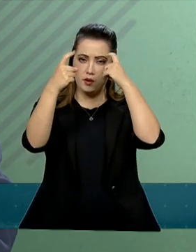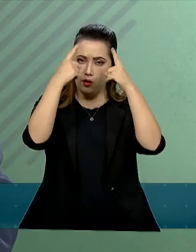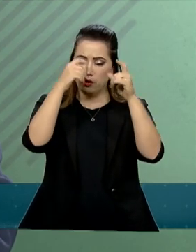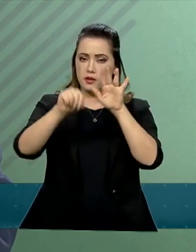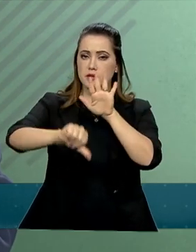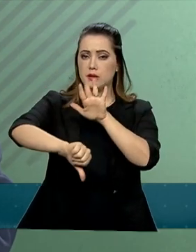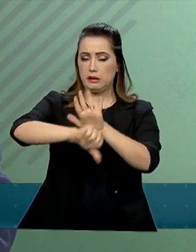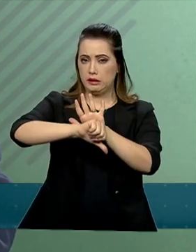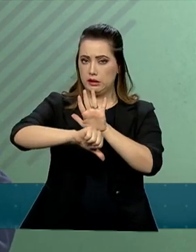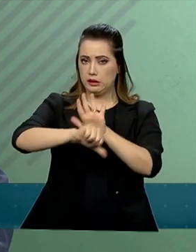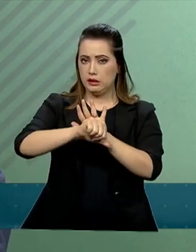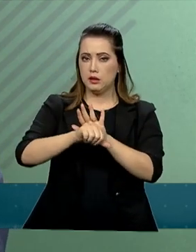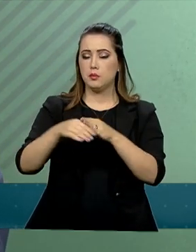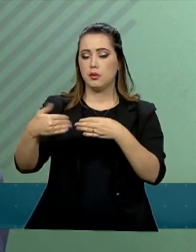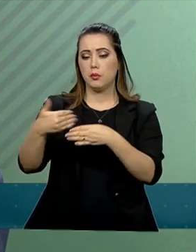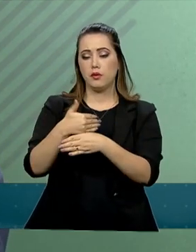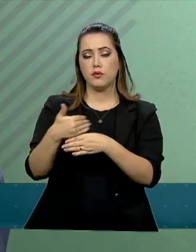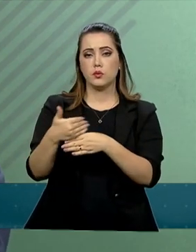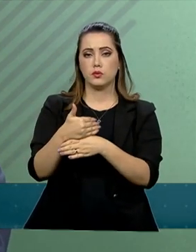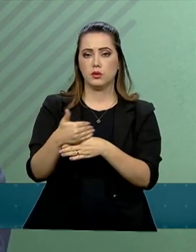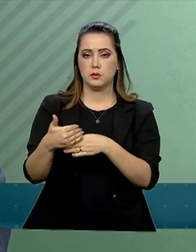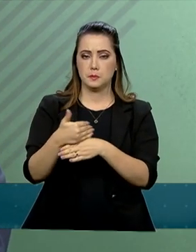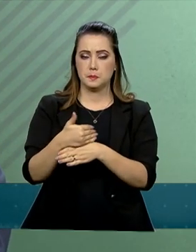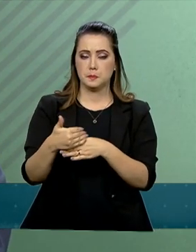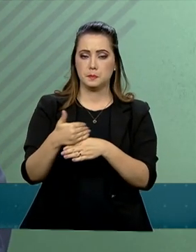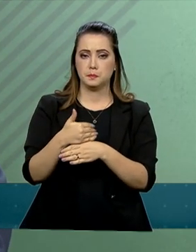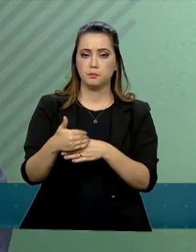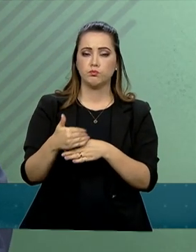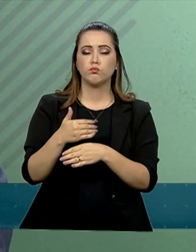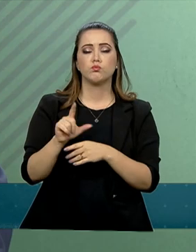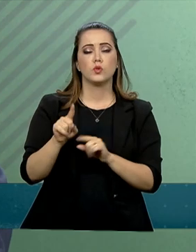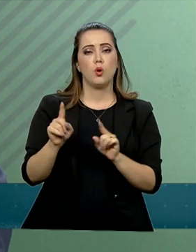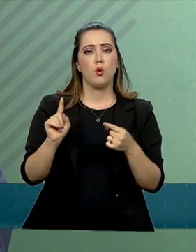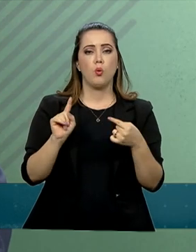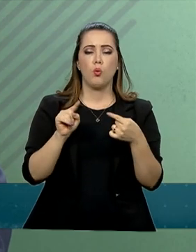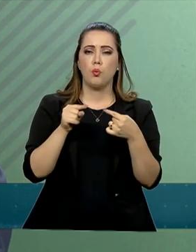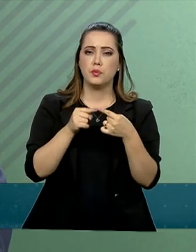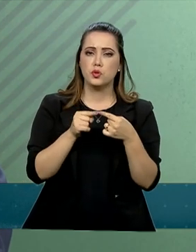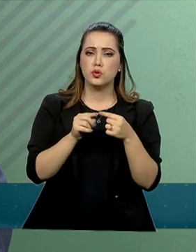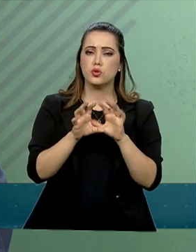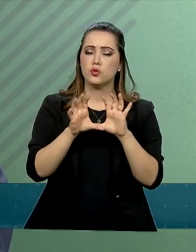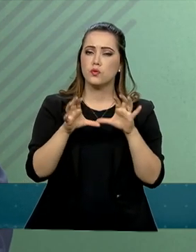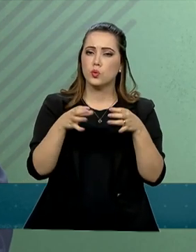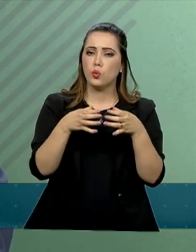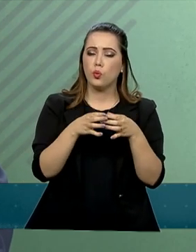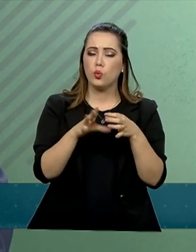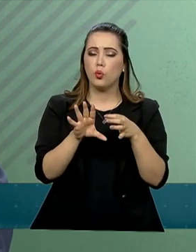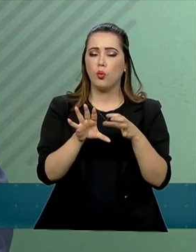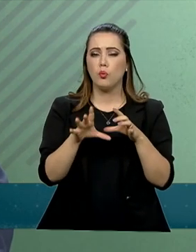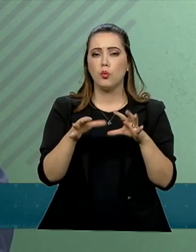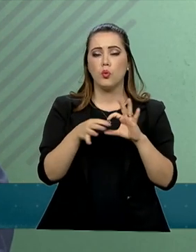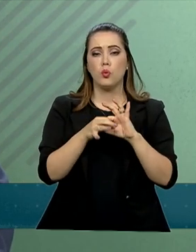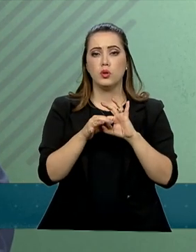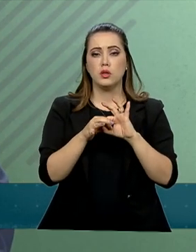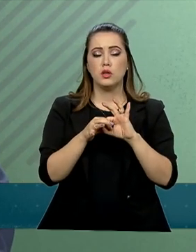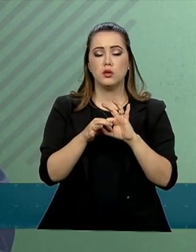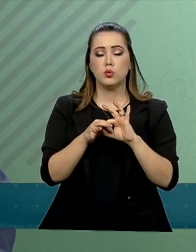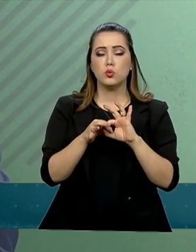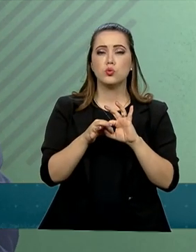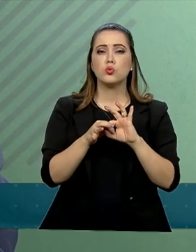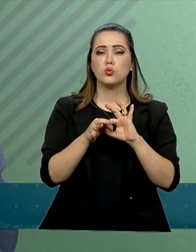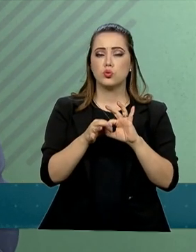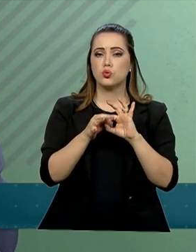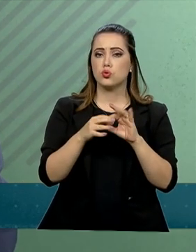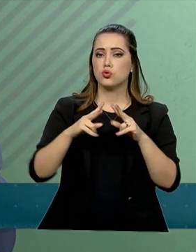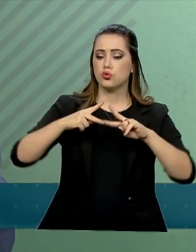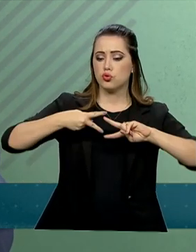criminalidade e fronteiras. O fortalecimento da rede integrada de banco de perfis genéticos,